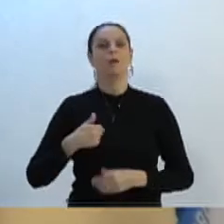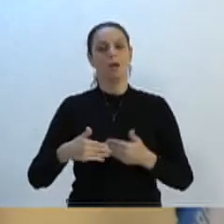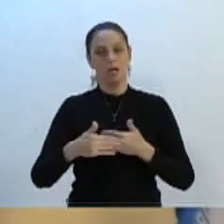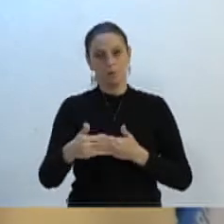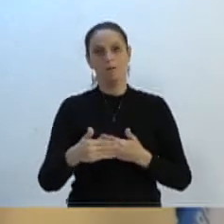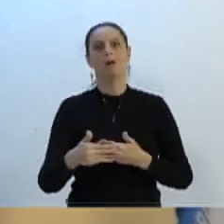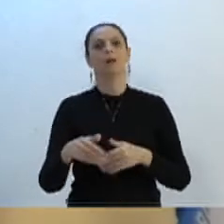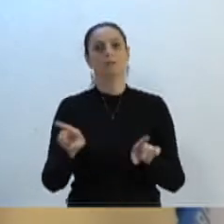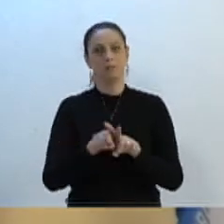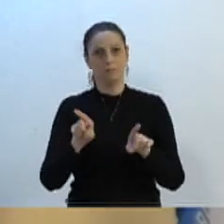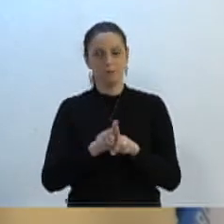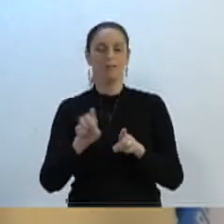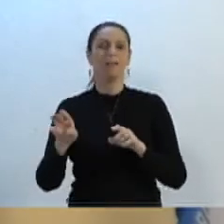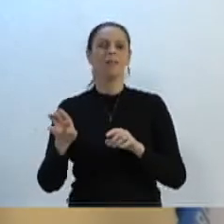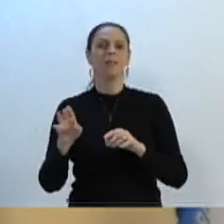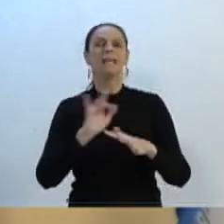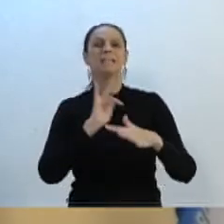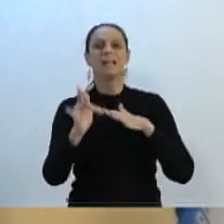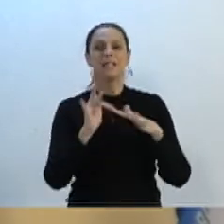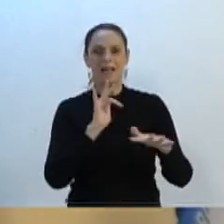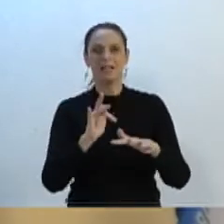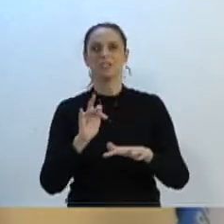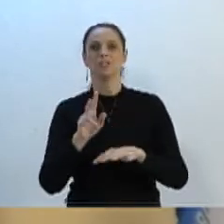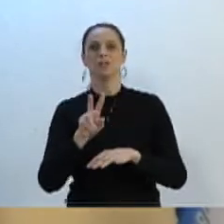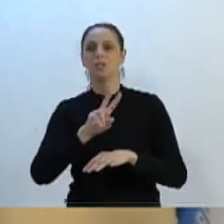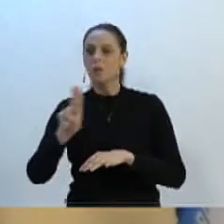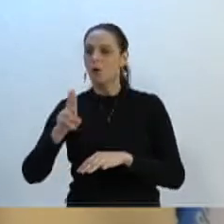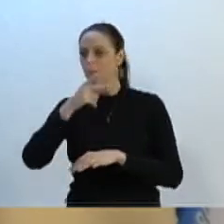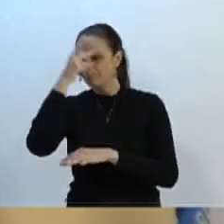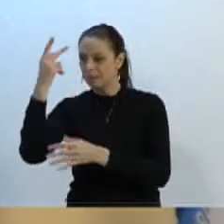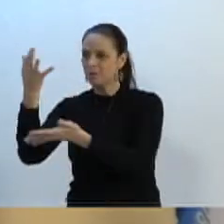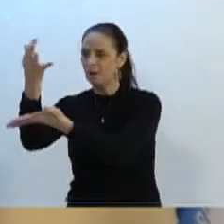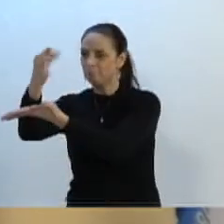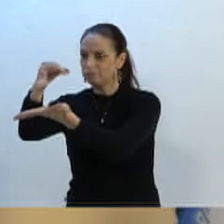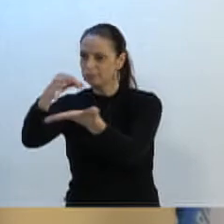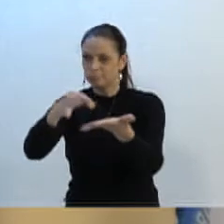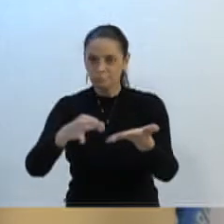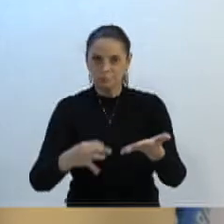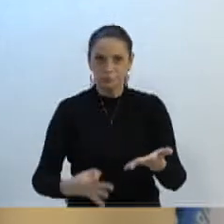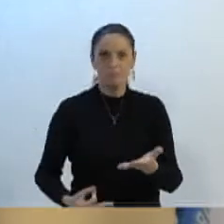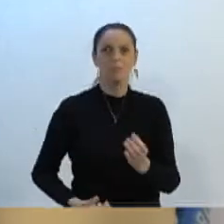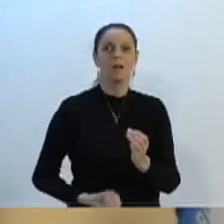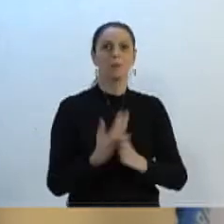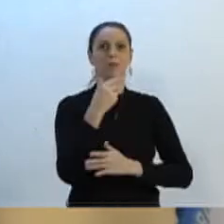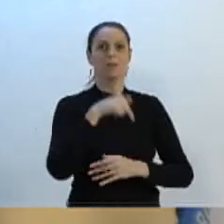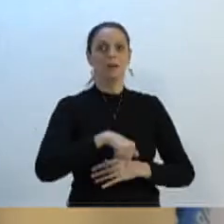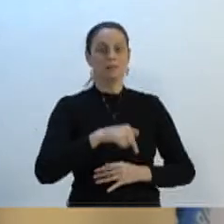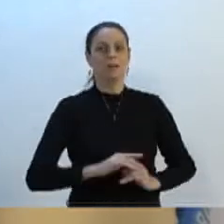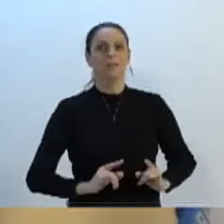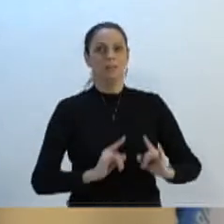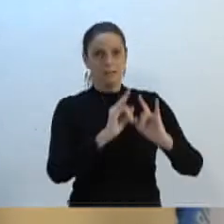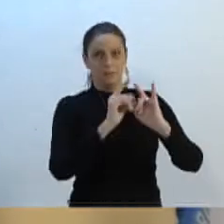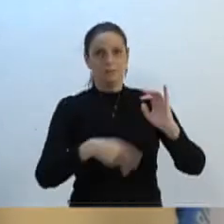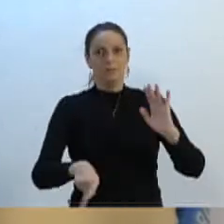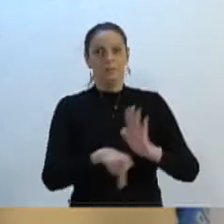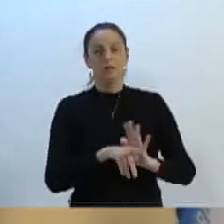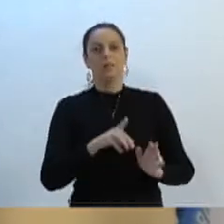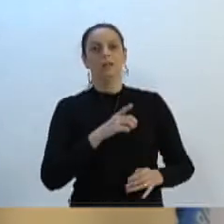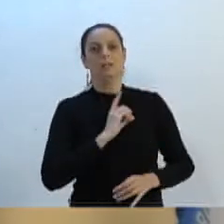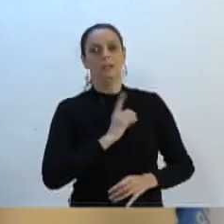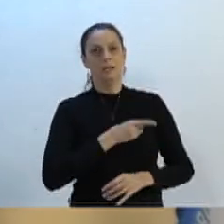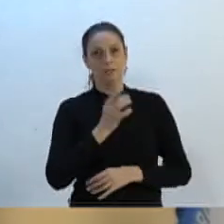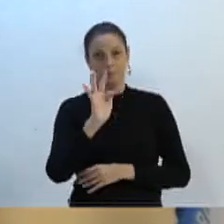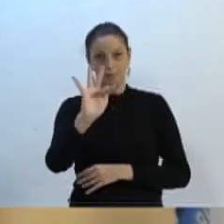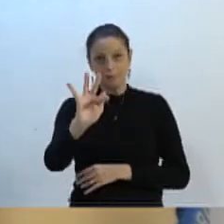abaixo-assinado virtual para que as pessoas assinem, para pedir uma delegacia da Polícia Federal aqui em Blumenau. E o deputado